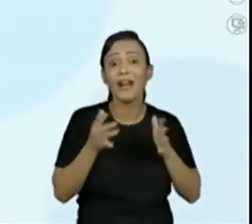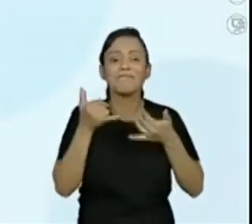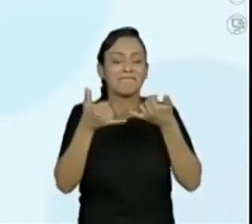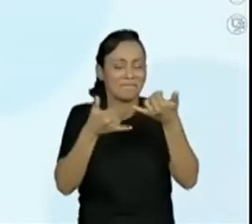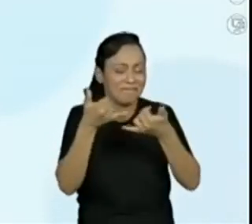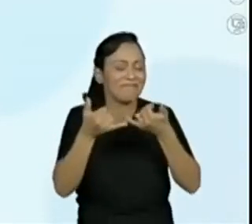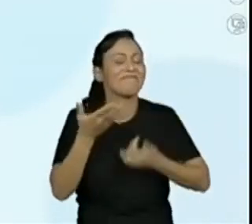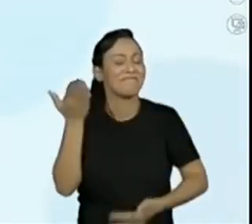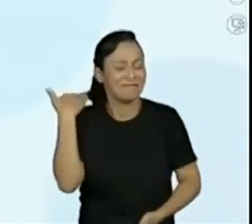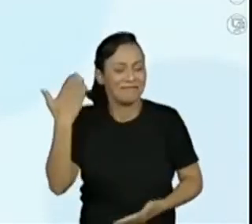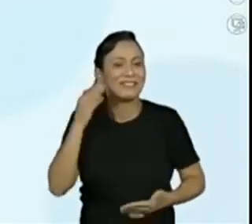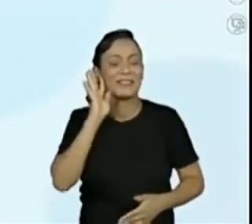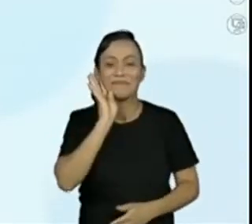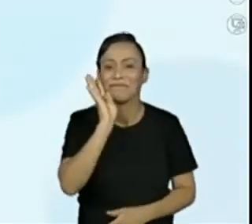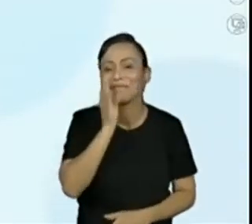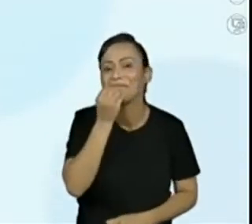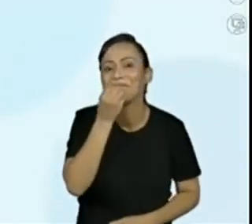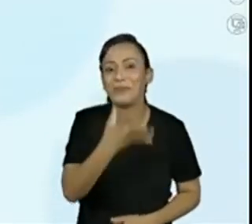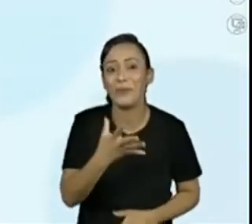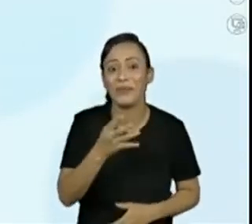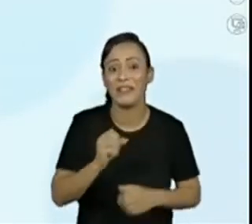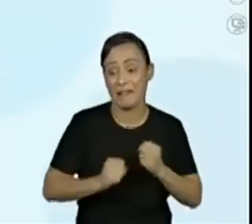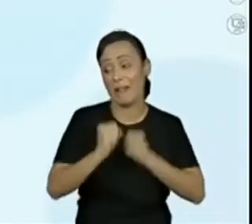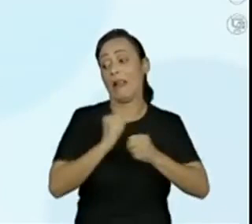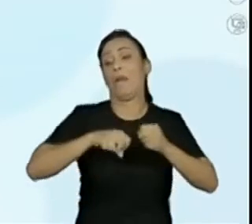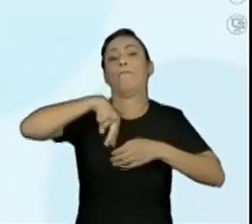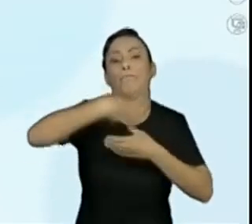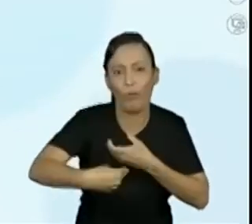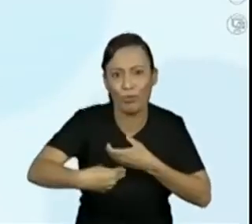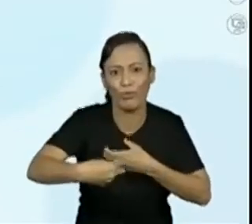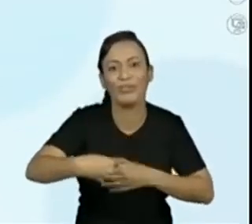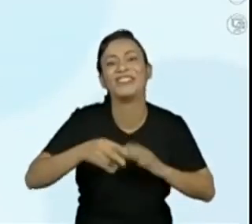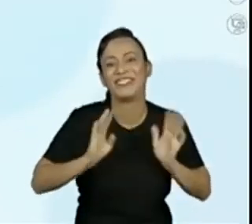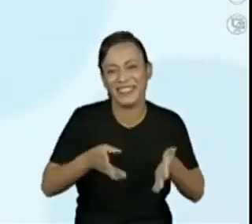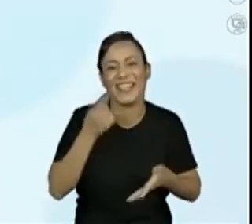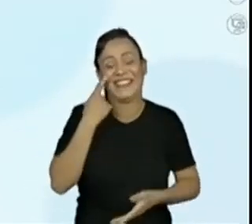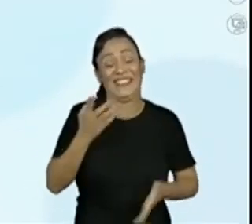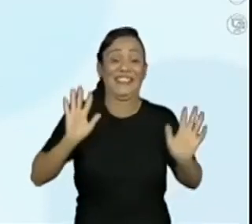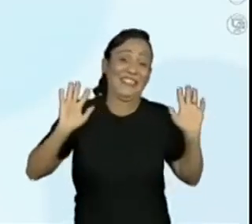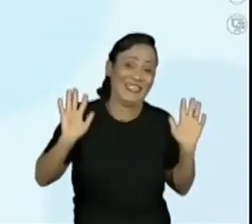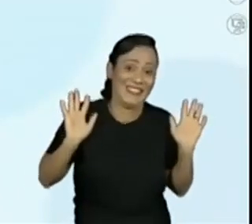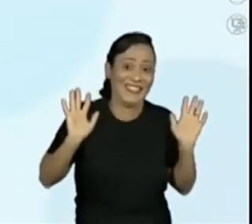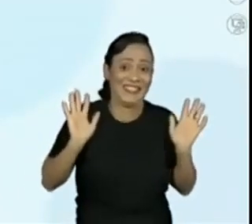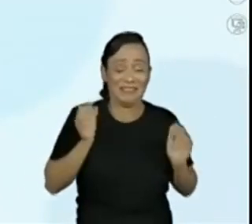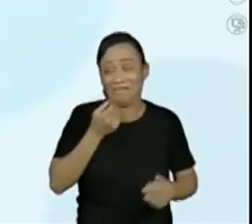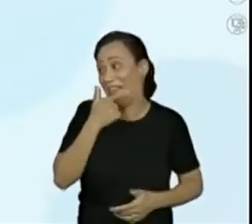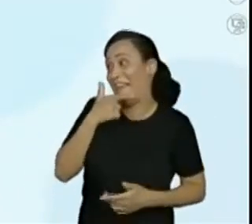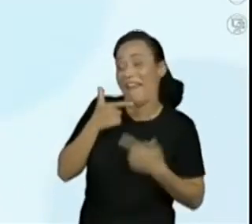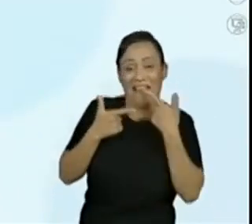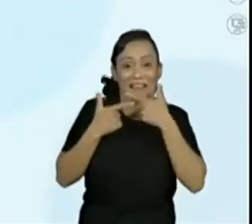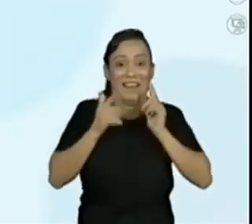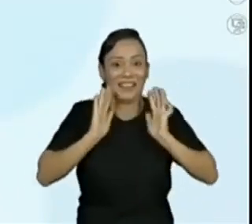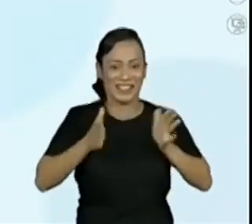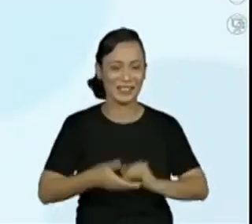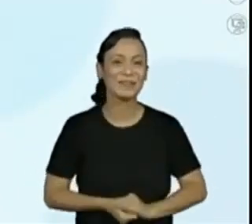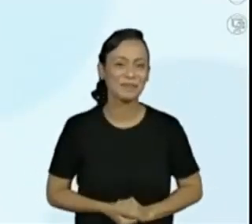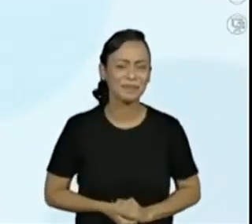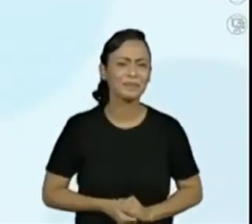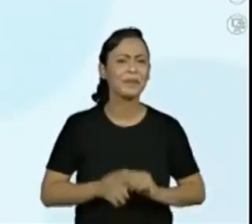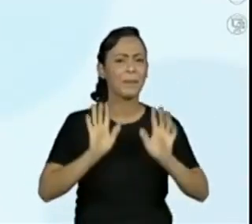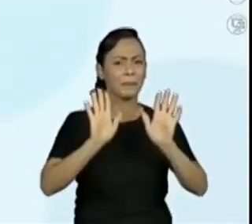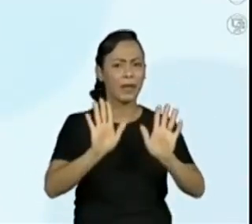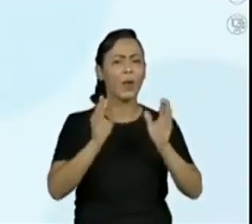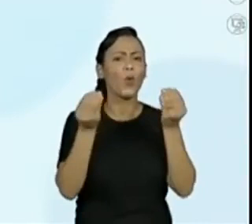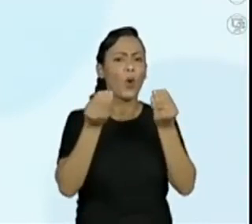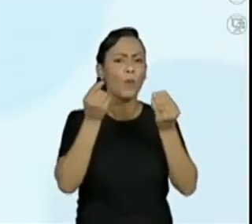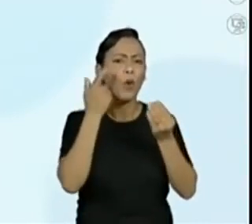brincadeira é exatamente isso. Se não cair, não tem graça, não é verdade? Então, olha só. Veja abaixo o